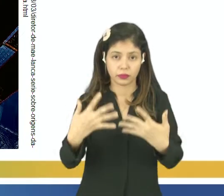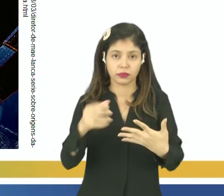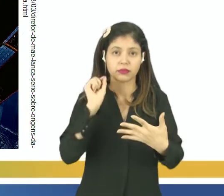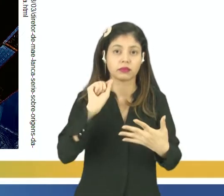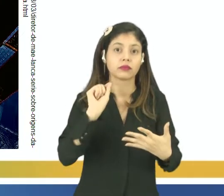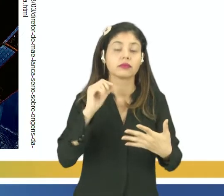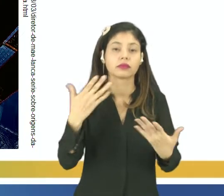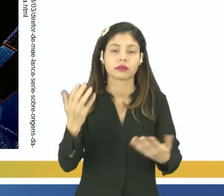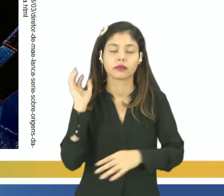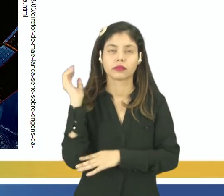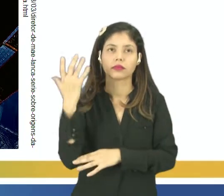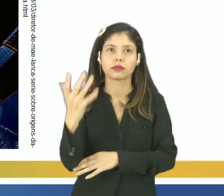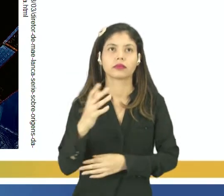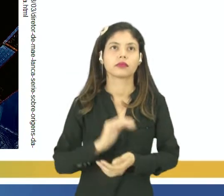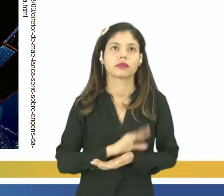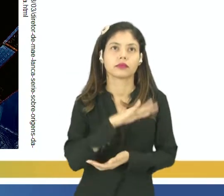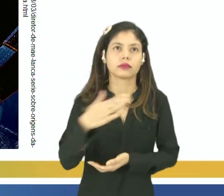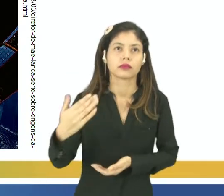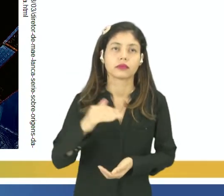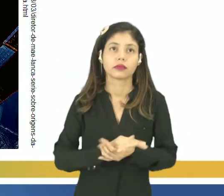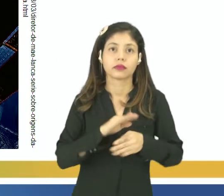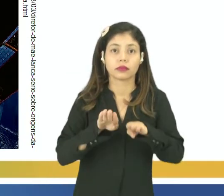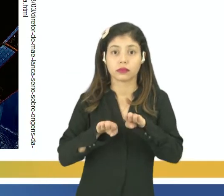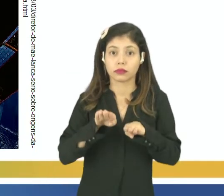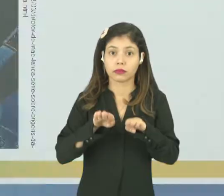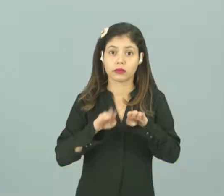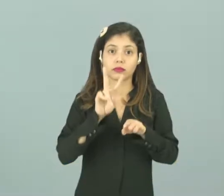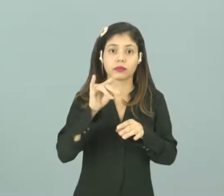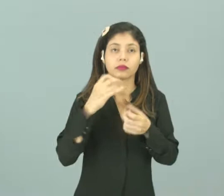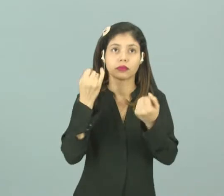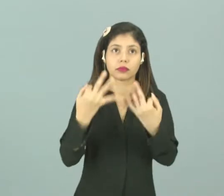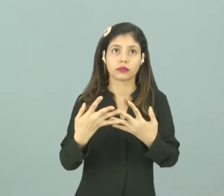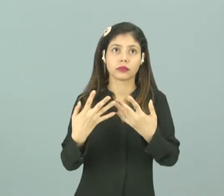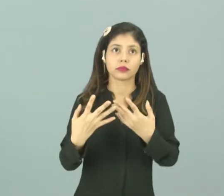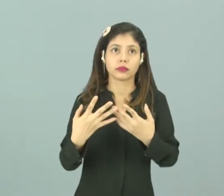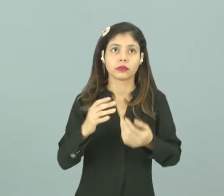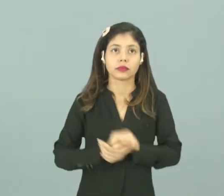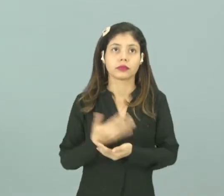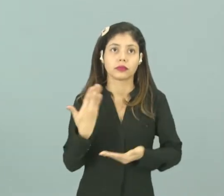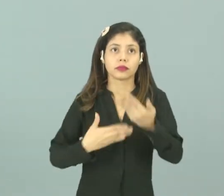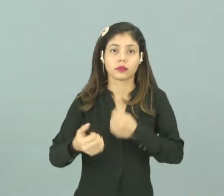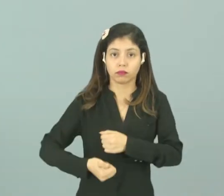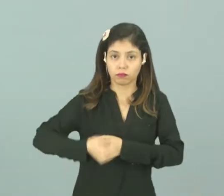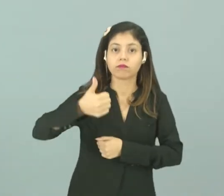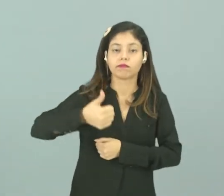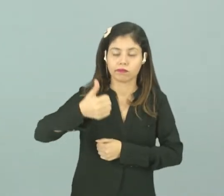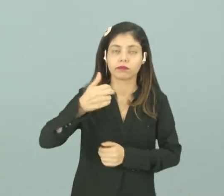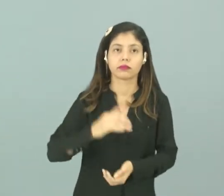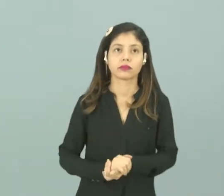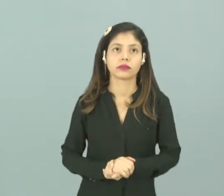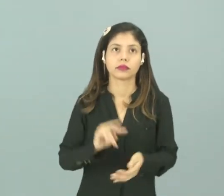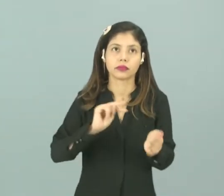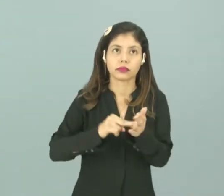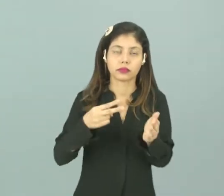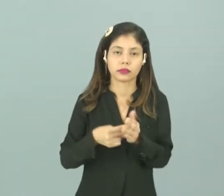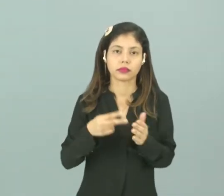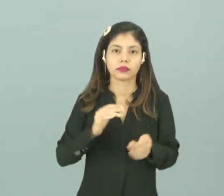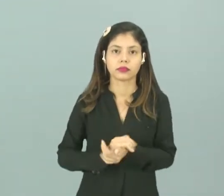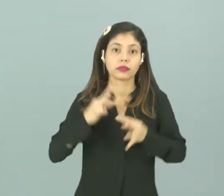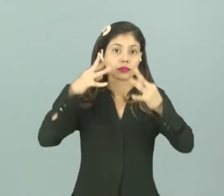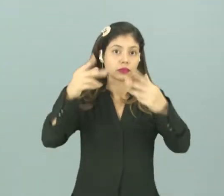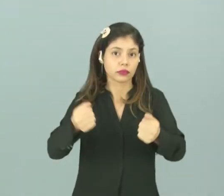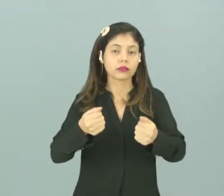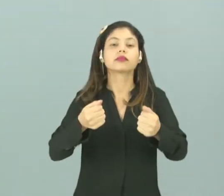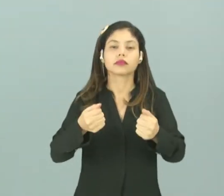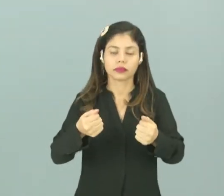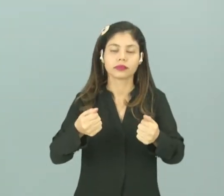equilíbrio ambiental. Quando a gente fala de equilíbrio, a gente tem que pensar que é uma relação positiva. Significa que tudo